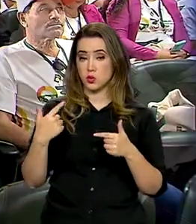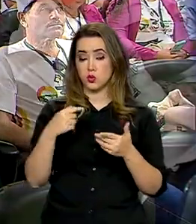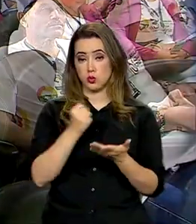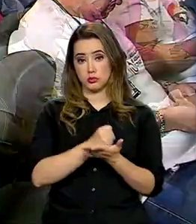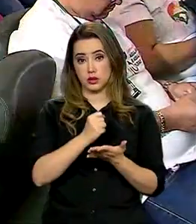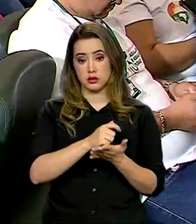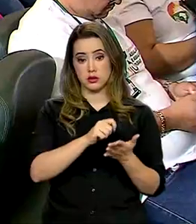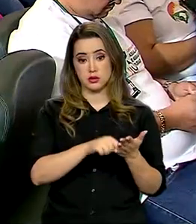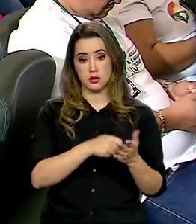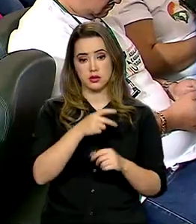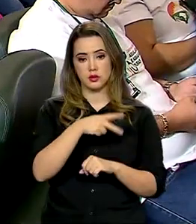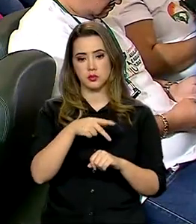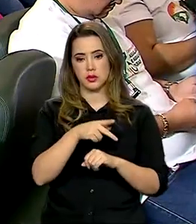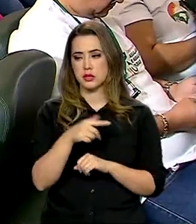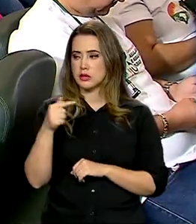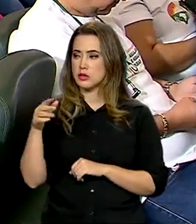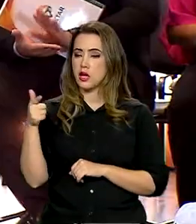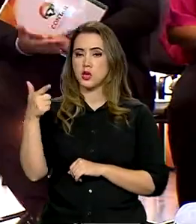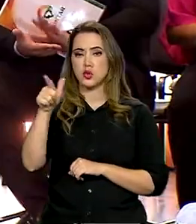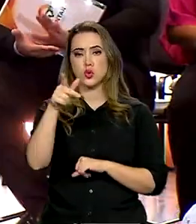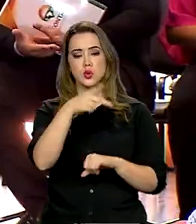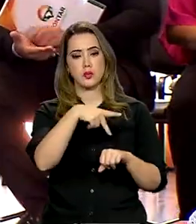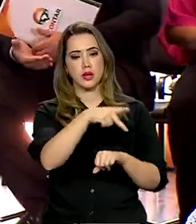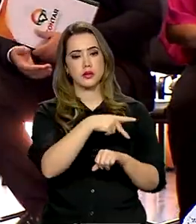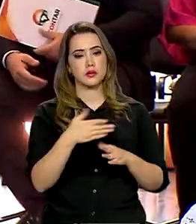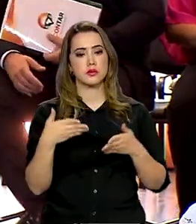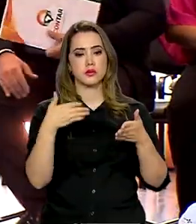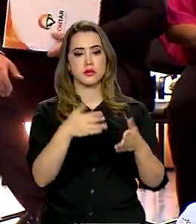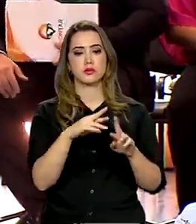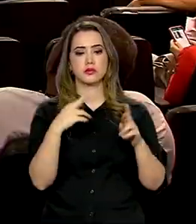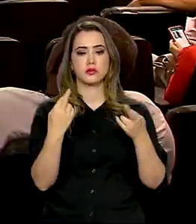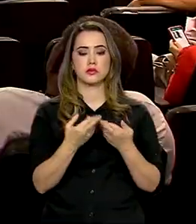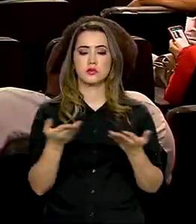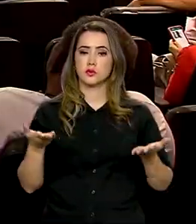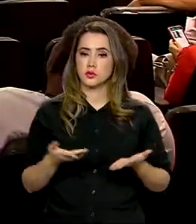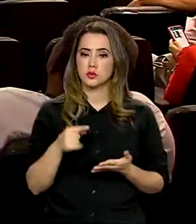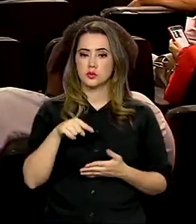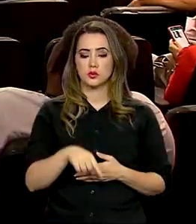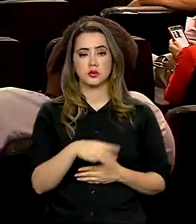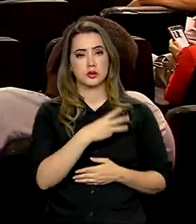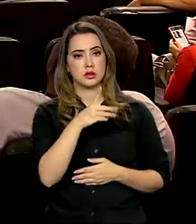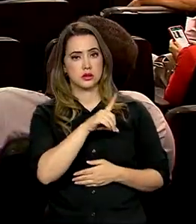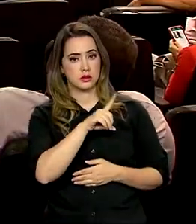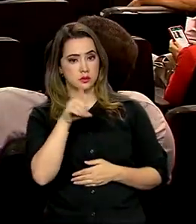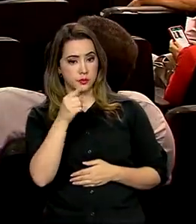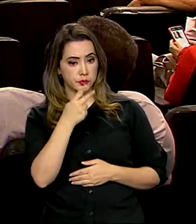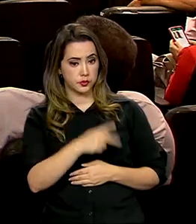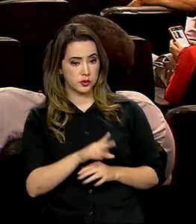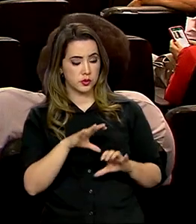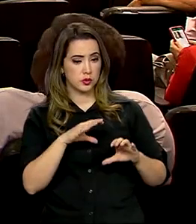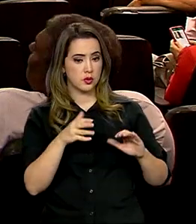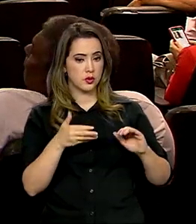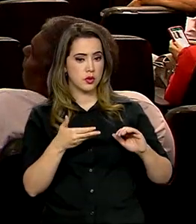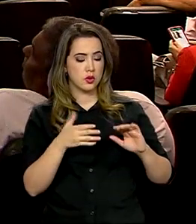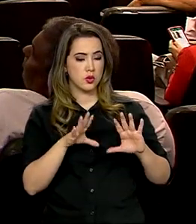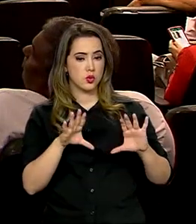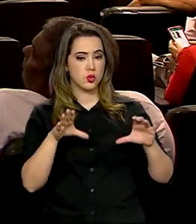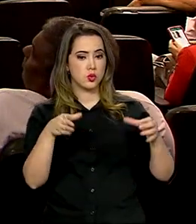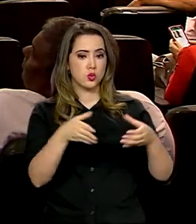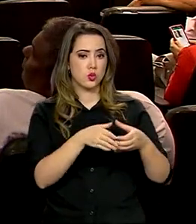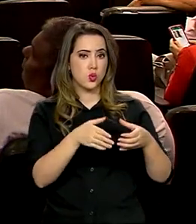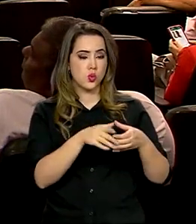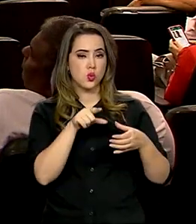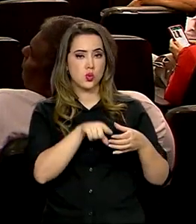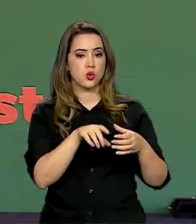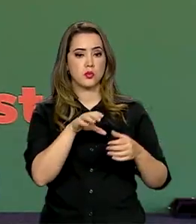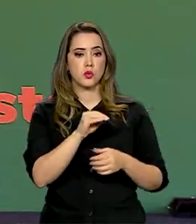país e mais 7 delegações internacionais estão reunidos durante 3 dias no Congresso da Contar, para